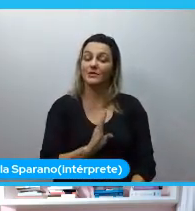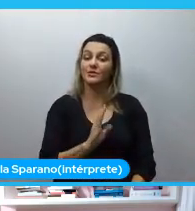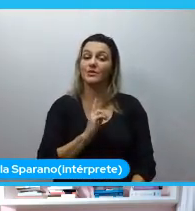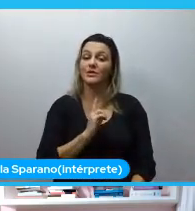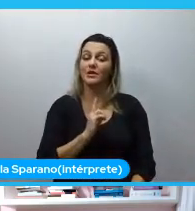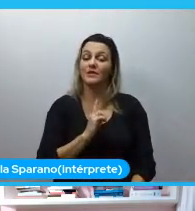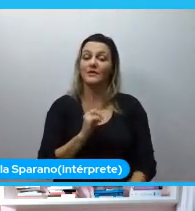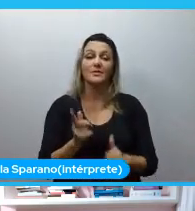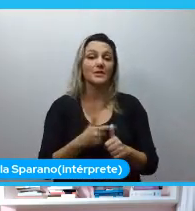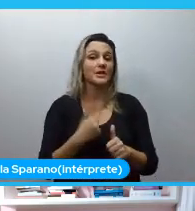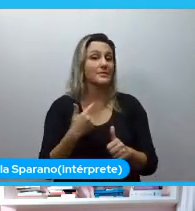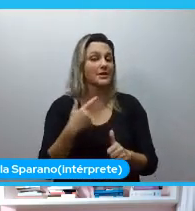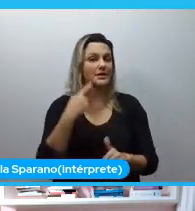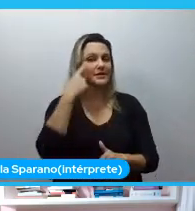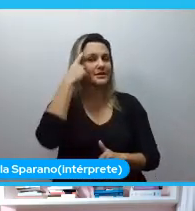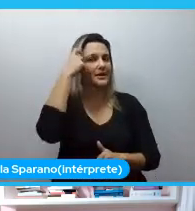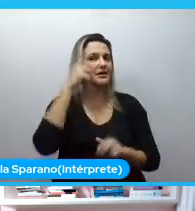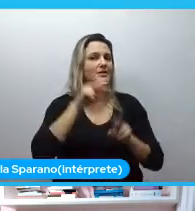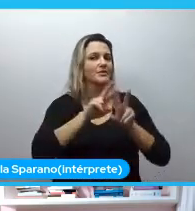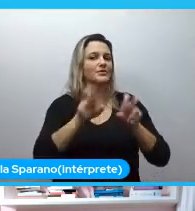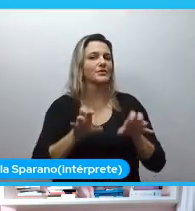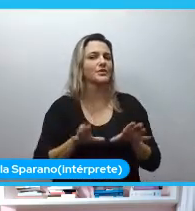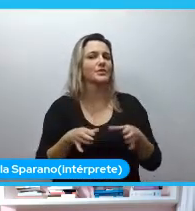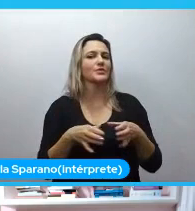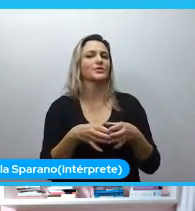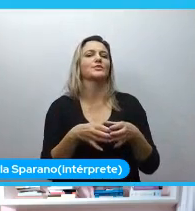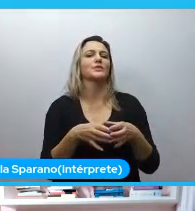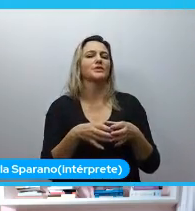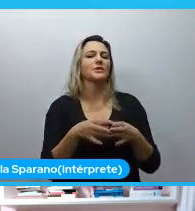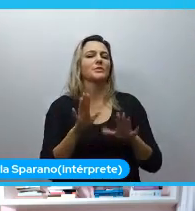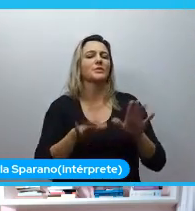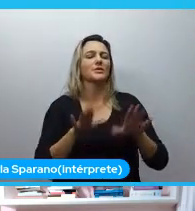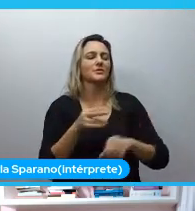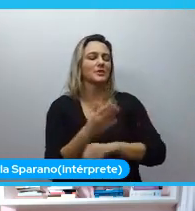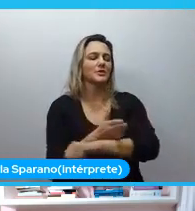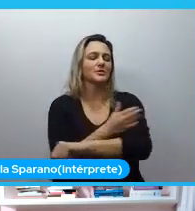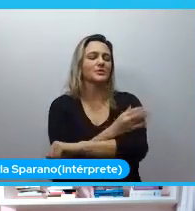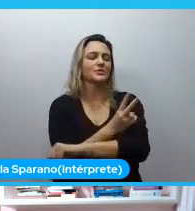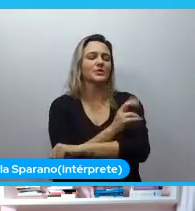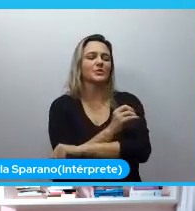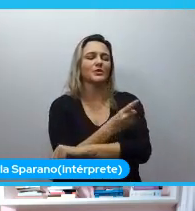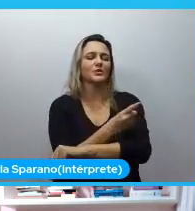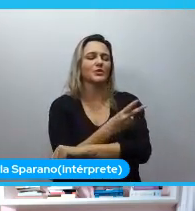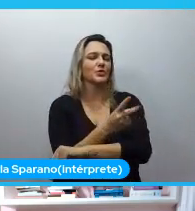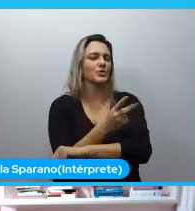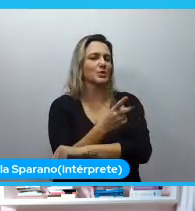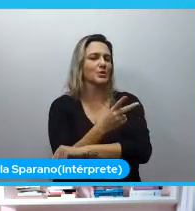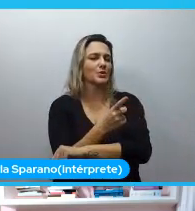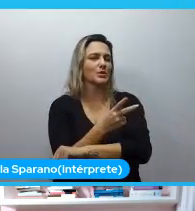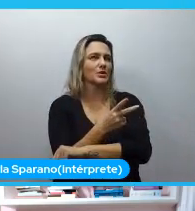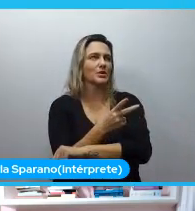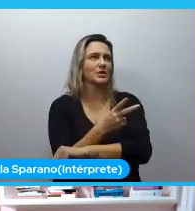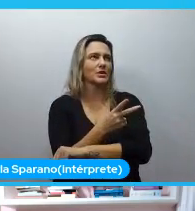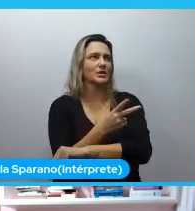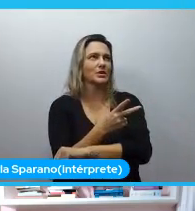ideia sobre a comunidade ali por volta de 2012. Então, foi um pouquinho mais antigo do 2013.